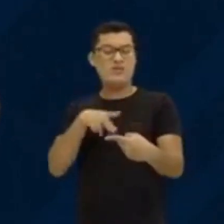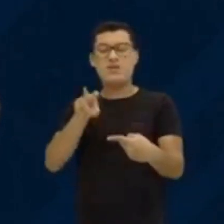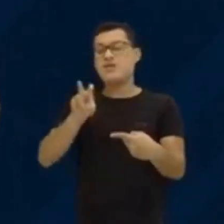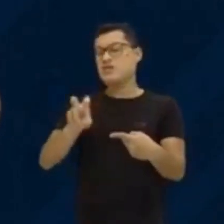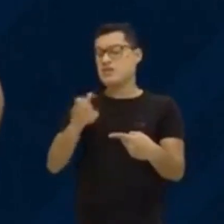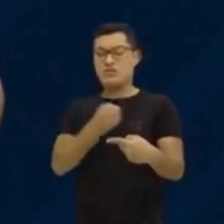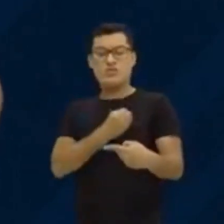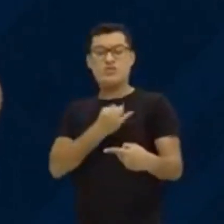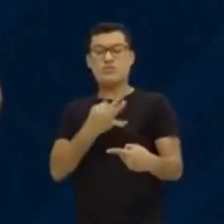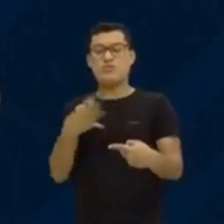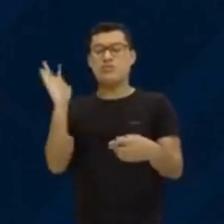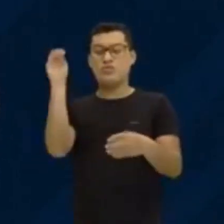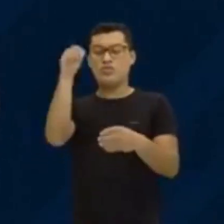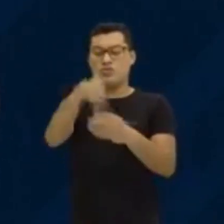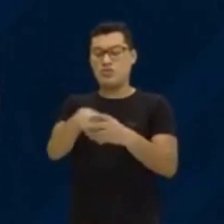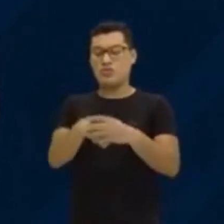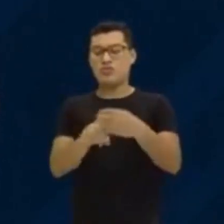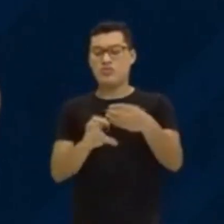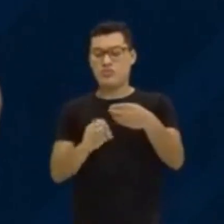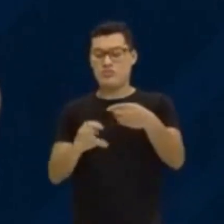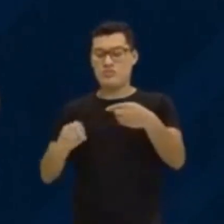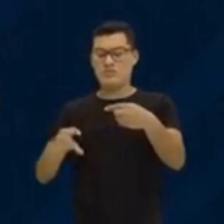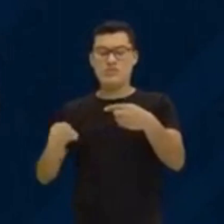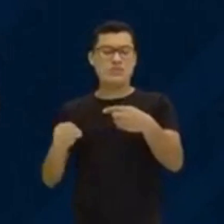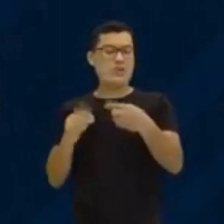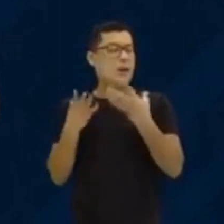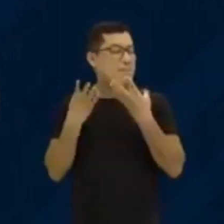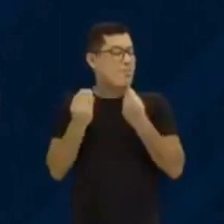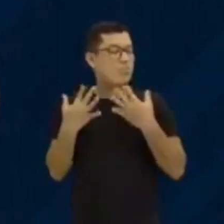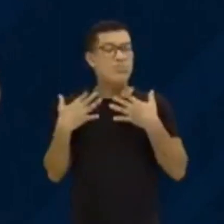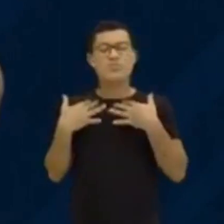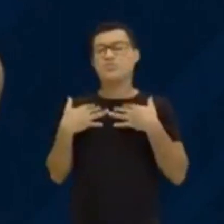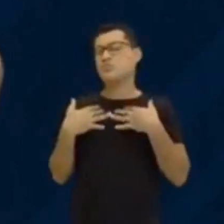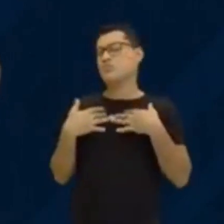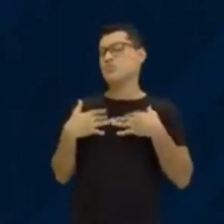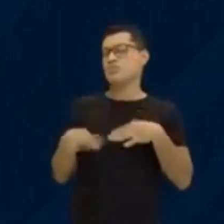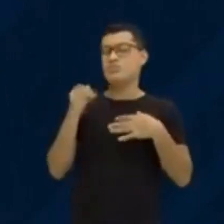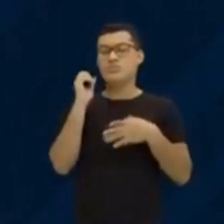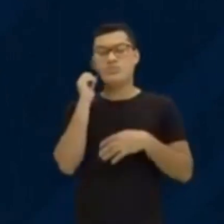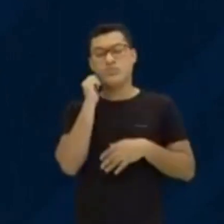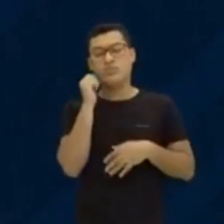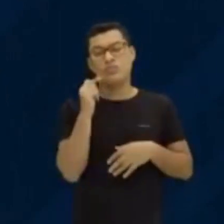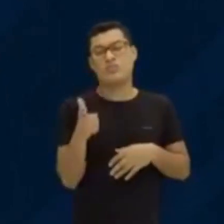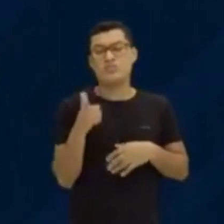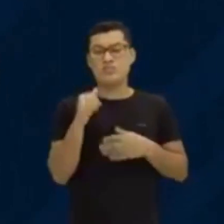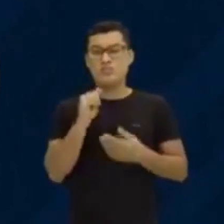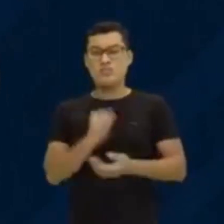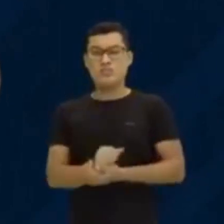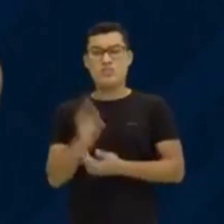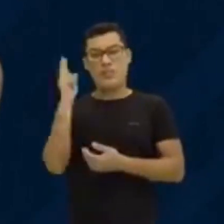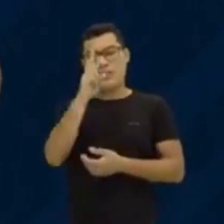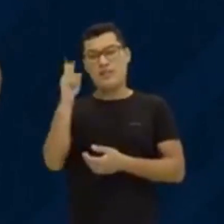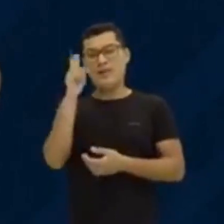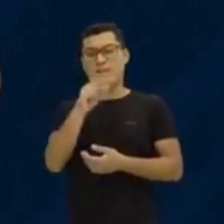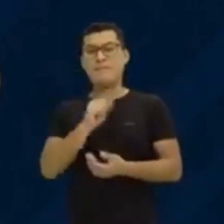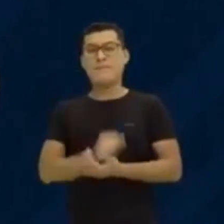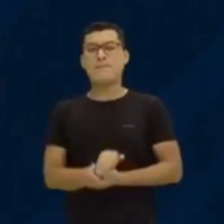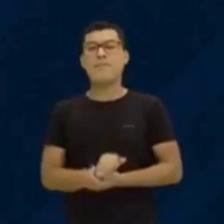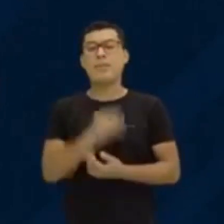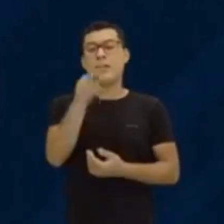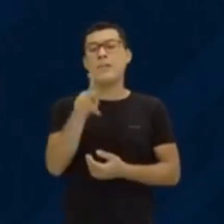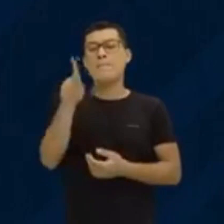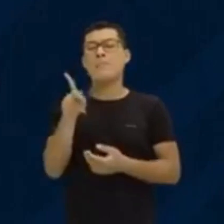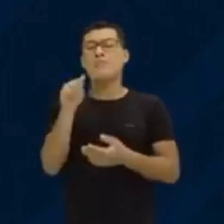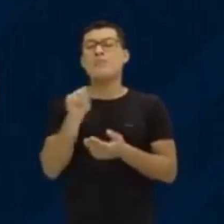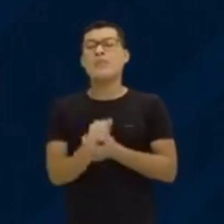depois da vírgula. Então, coloca 5 zeros. É muito tranquilo isso aí, tá? Isso aí tem certeza que tu lembra, né? E, pessoal, e se for